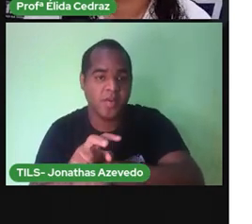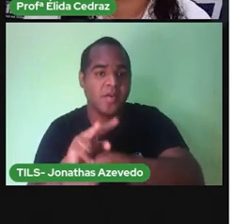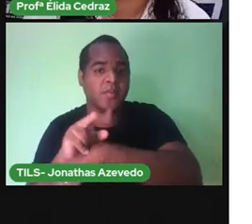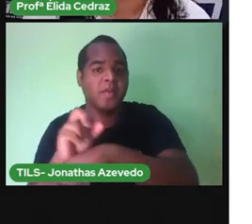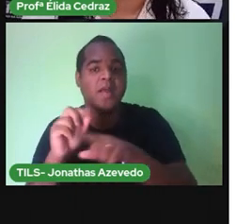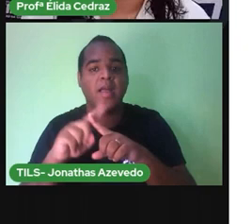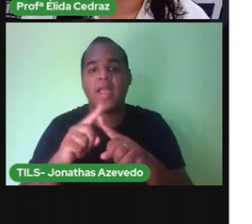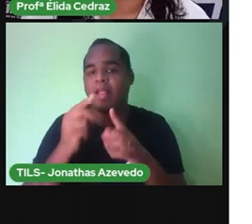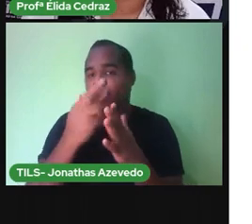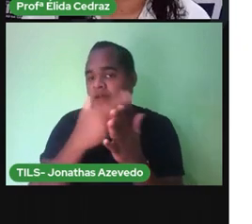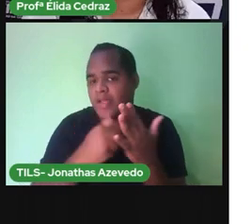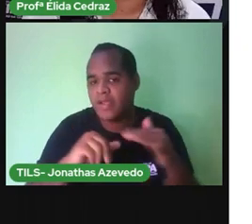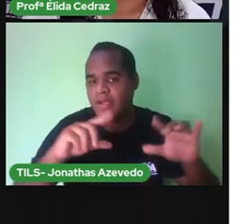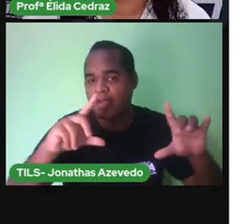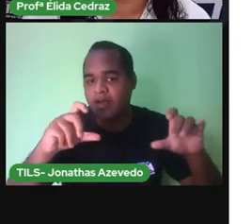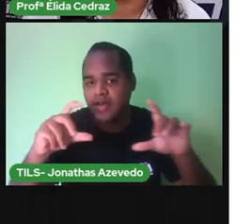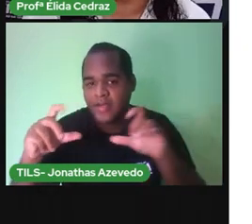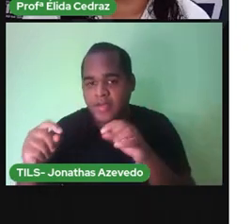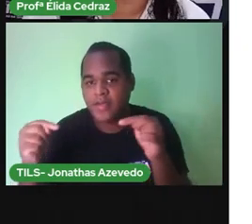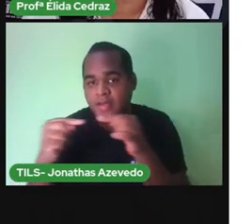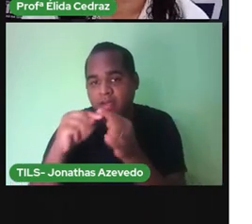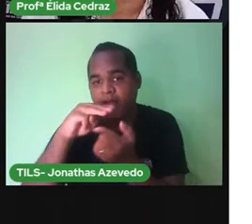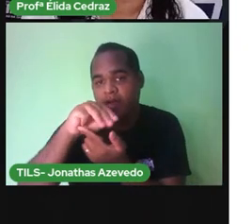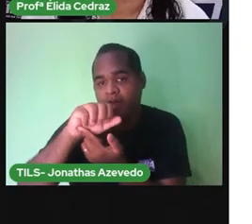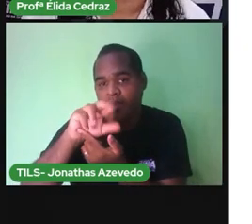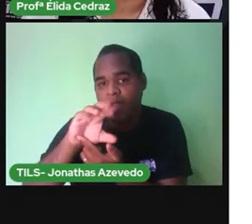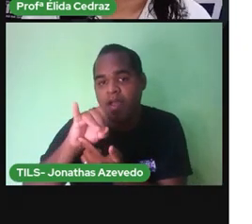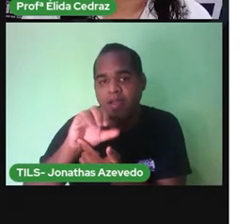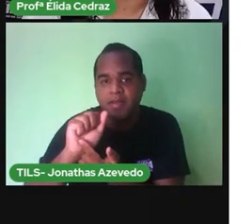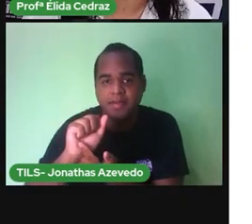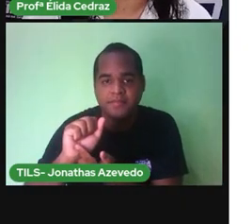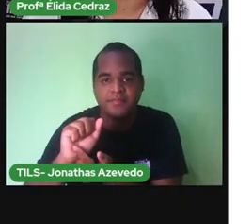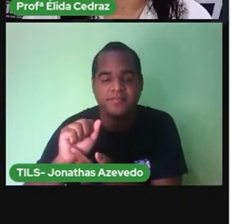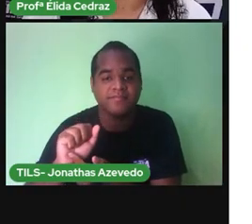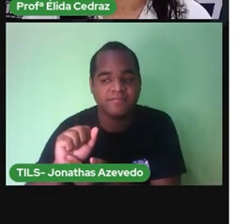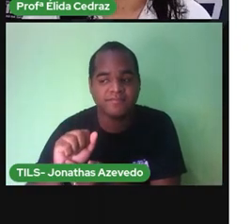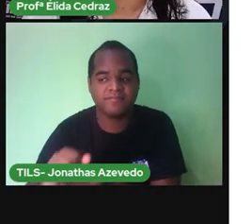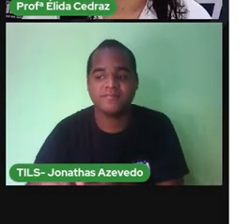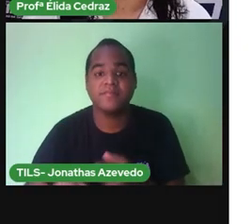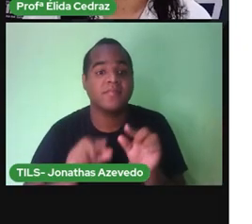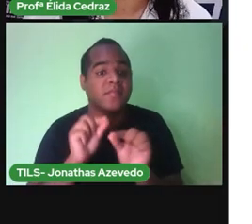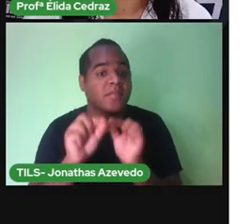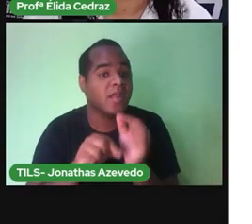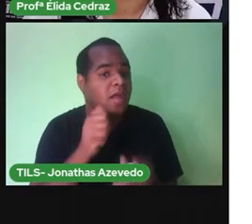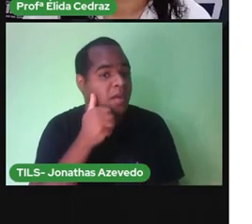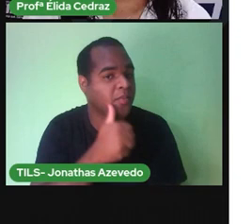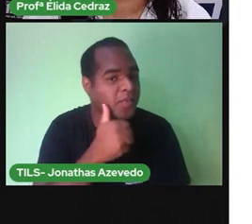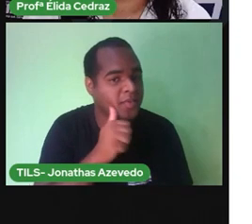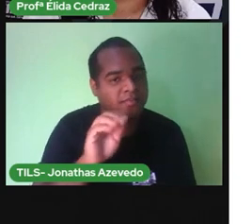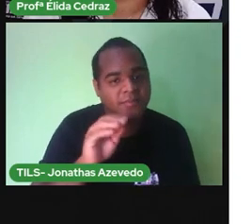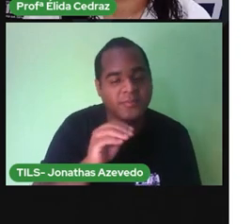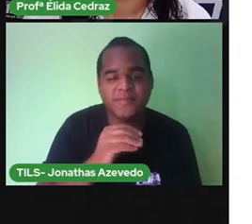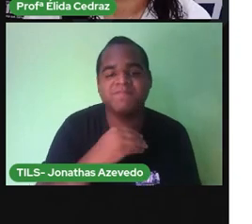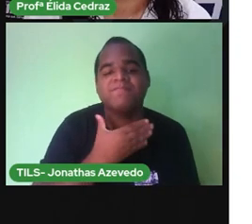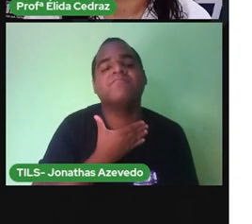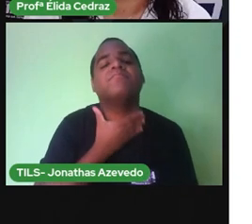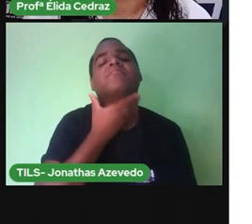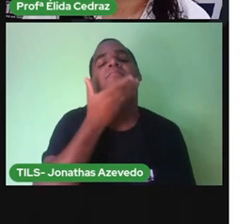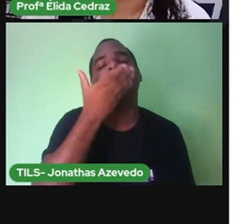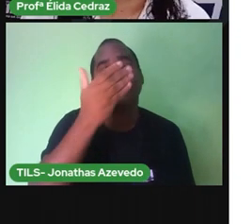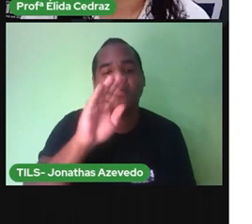as ilustrações de Maria Cecília Marra. A girafa Benedita era super distraída.